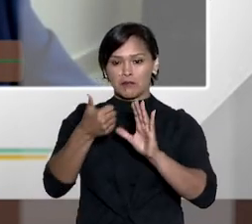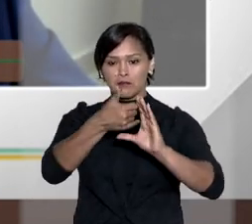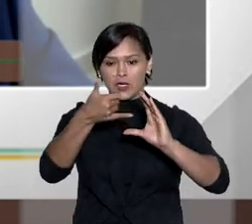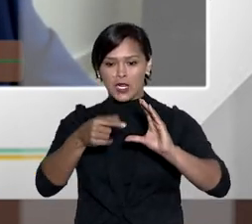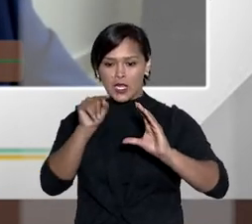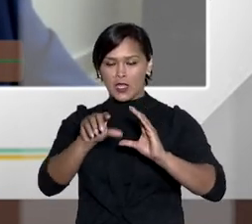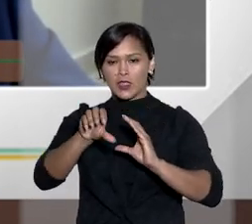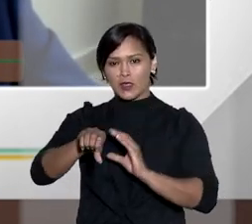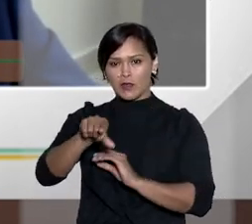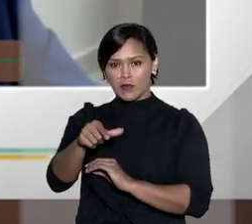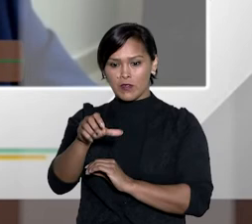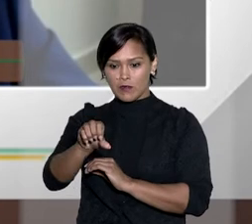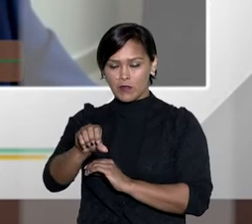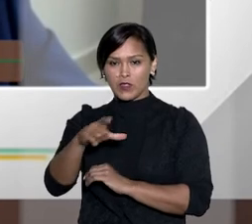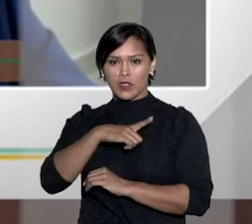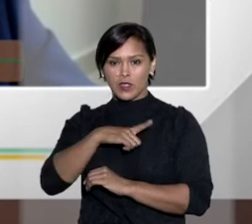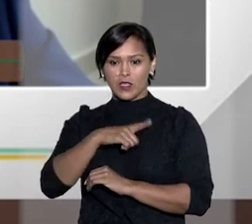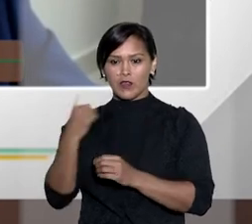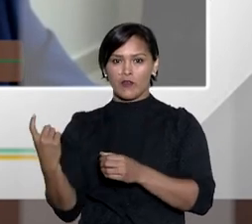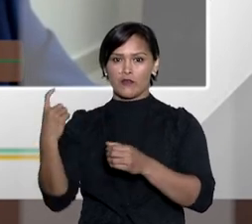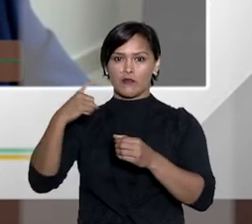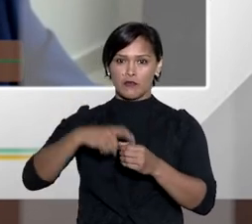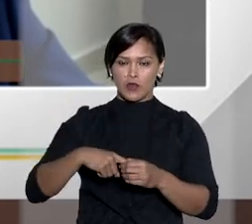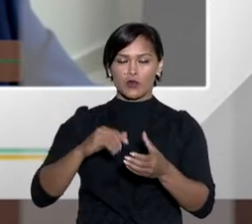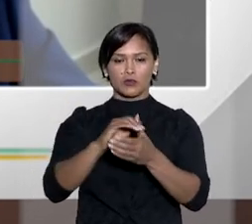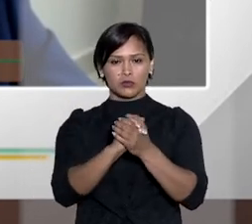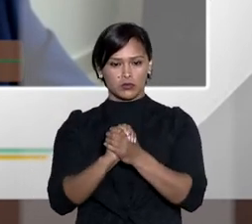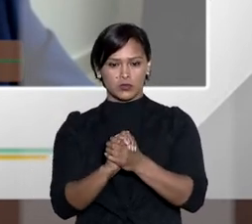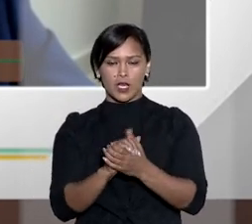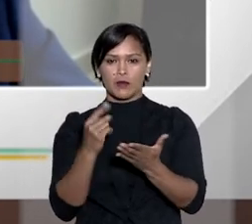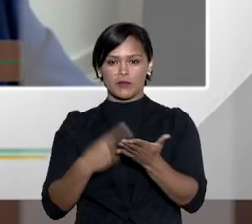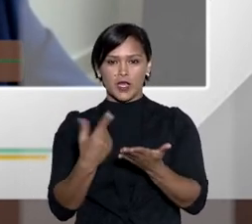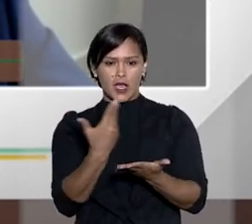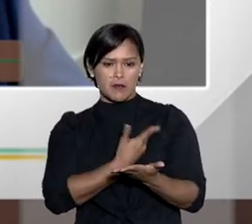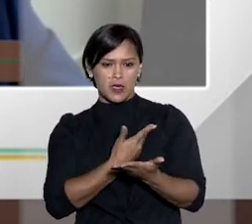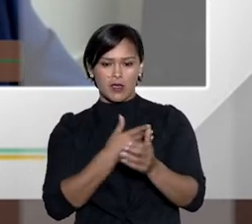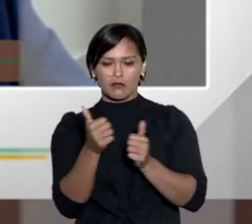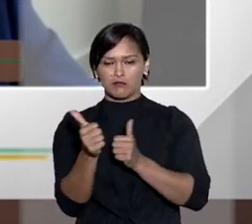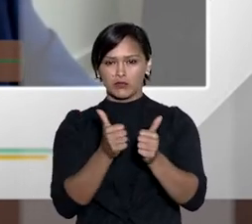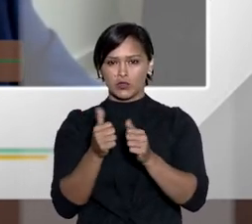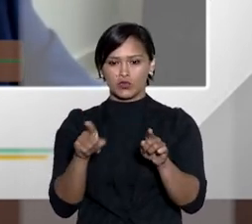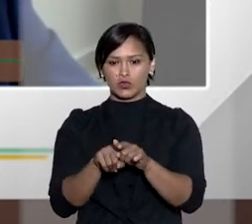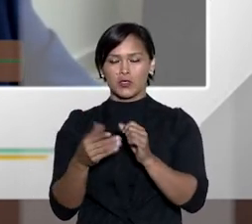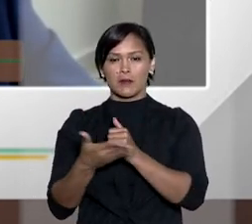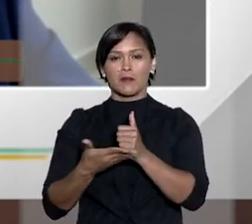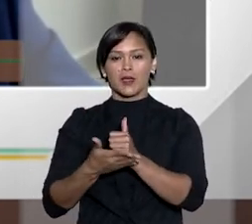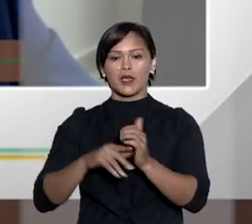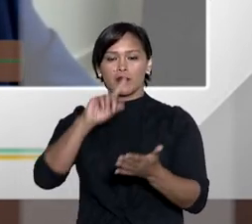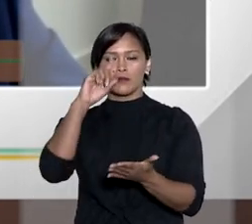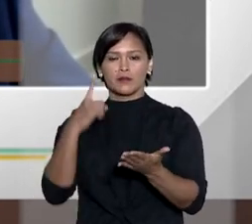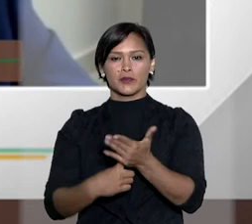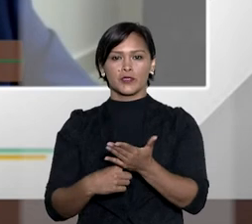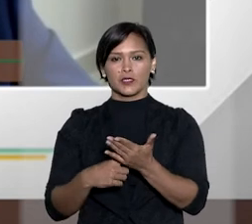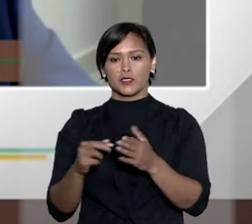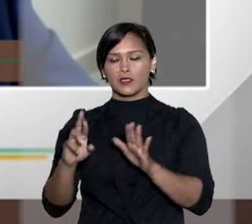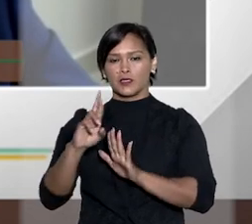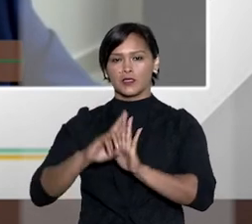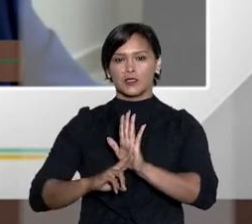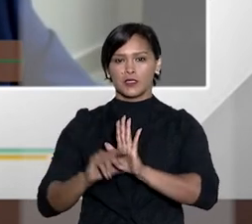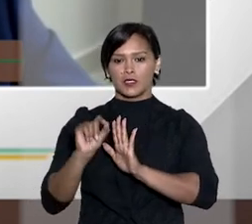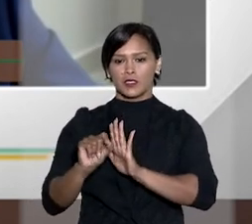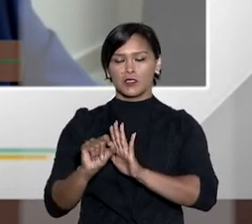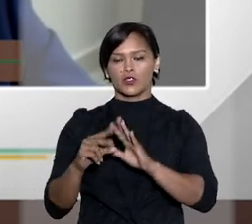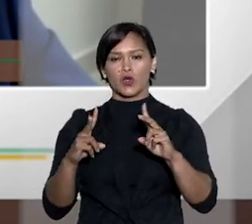litígio então a primeira característica que a 9099 teve foi resgate da conciliação com uma estrutura